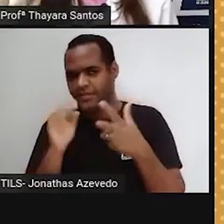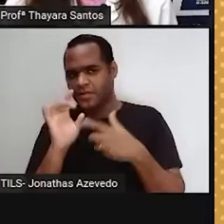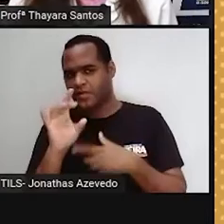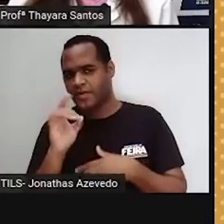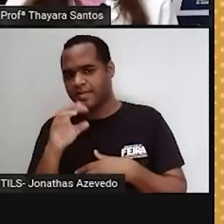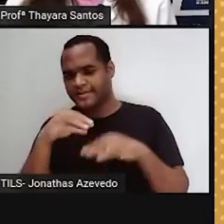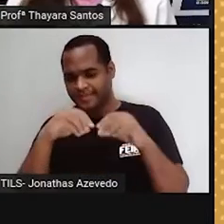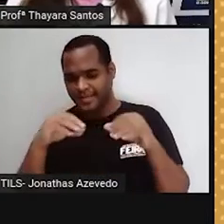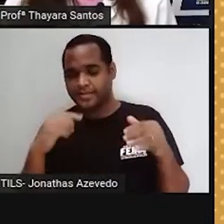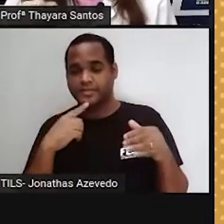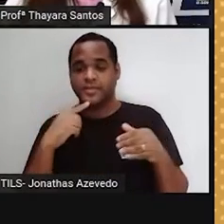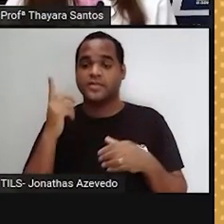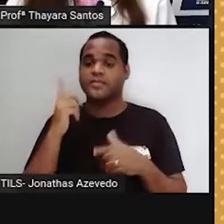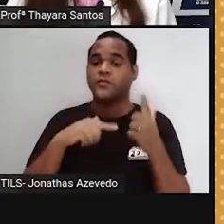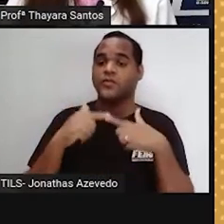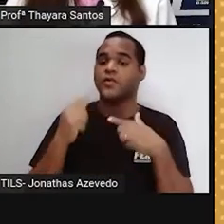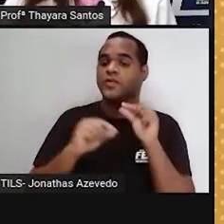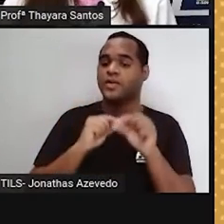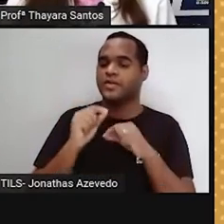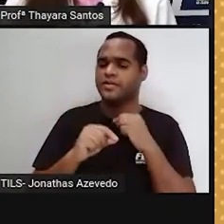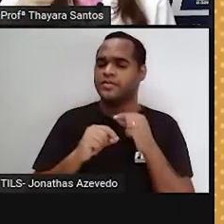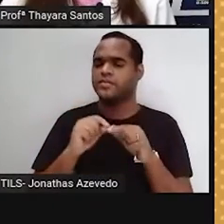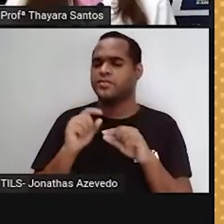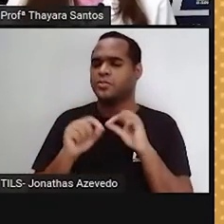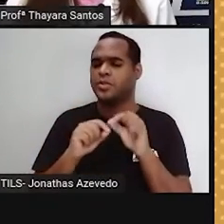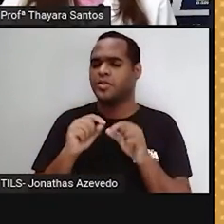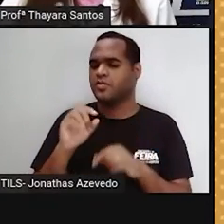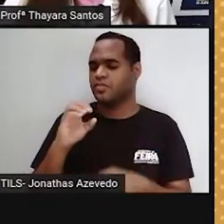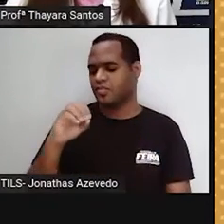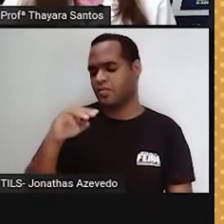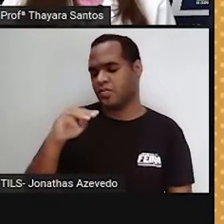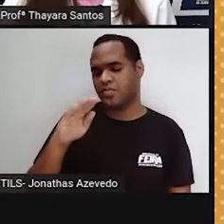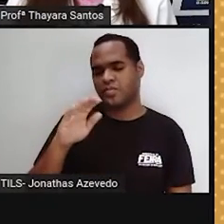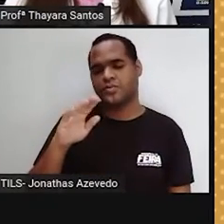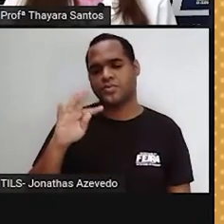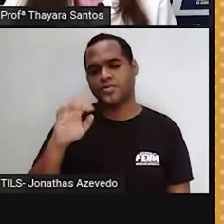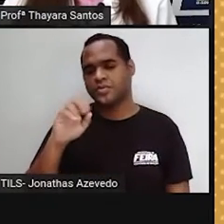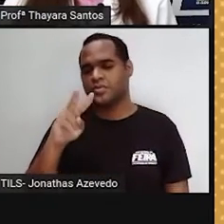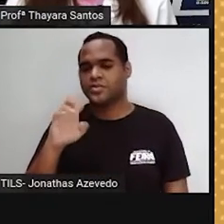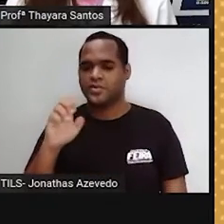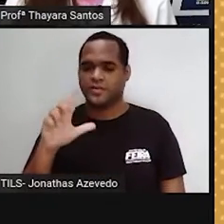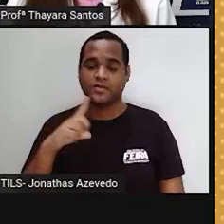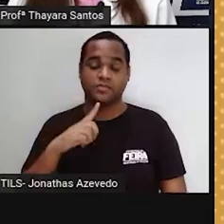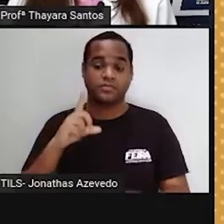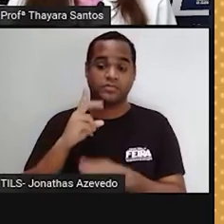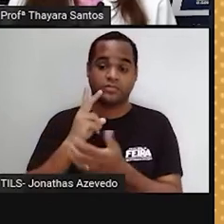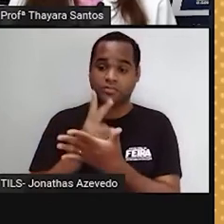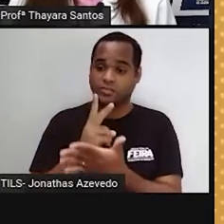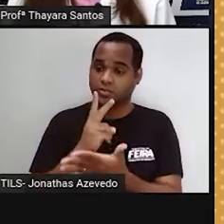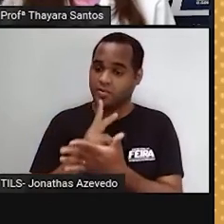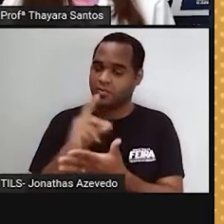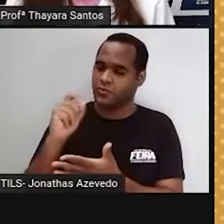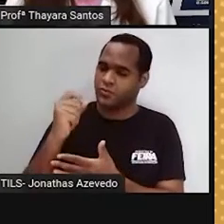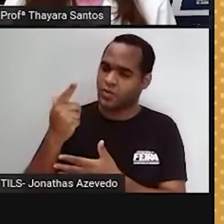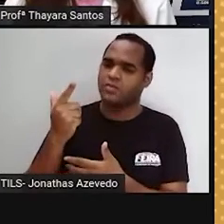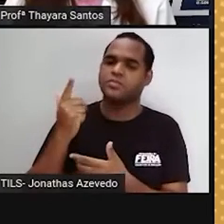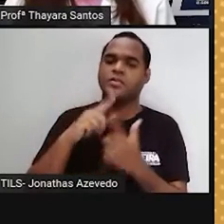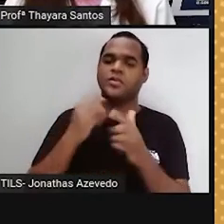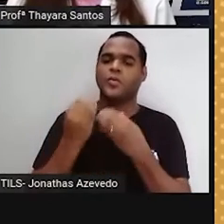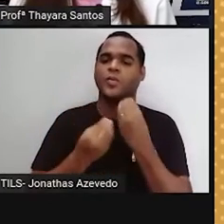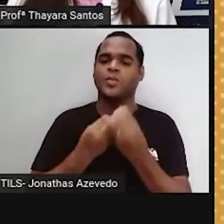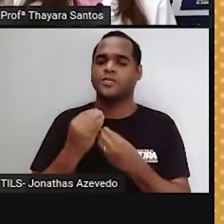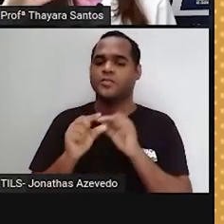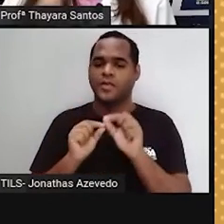essa radiação. E quem é o combustível que faz com que o tempo inteiro o sol fique pegando fogo? É o gás